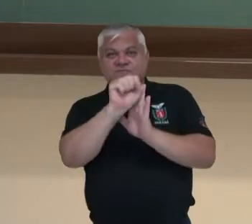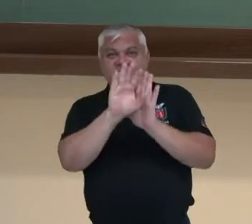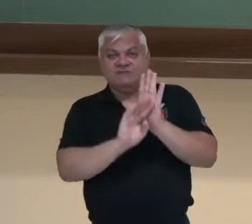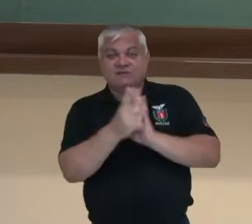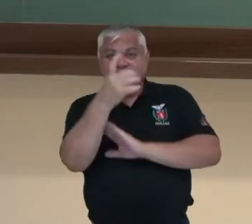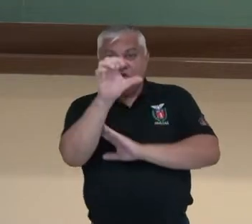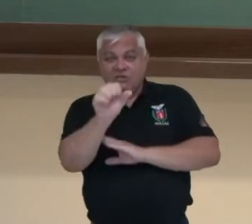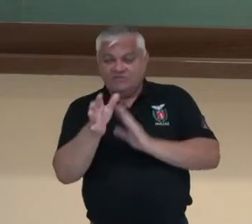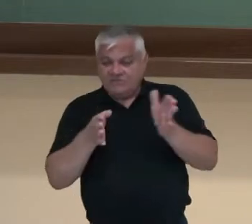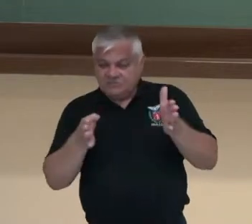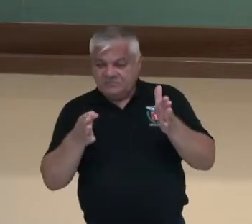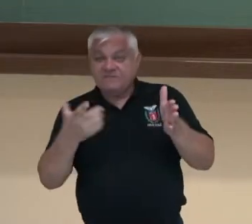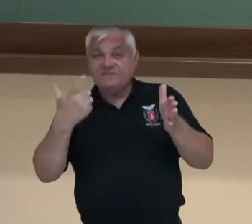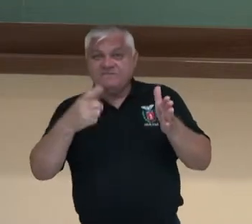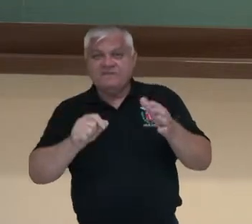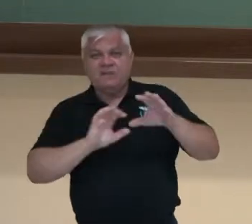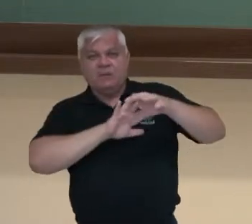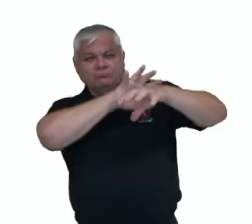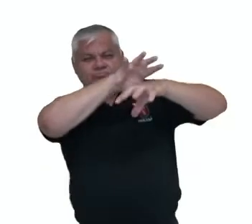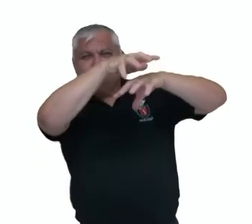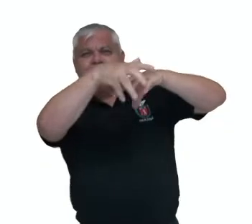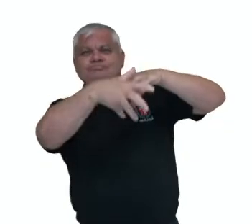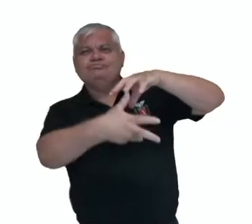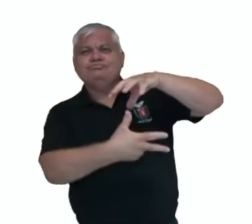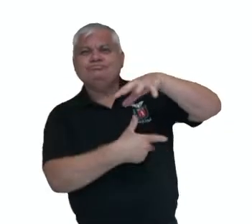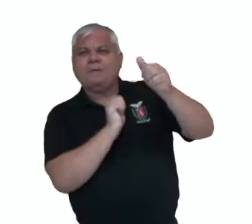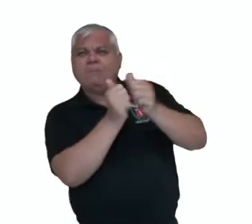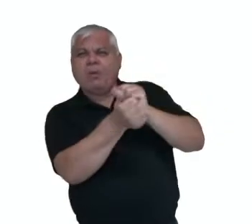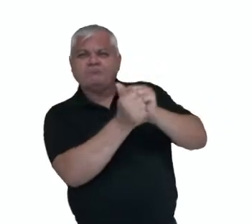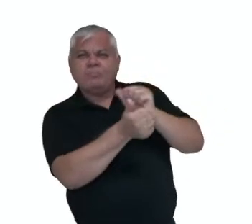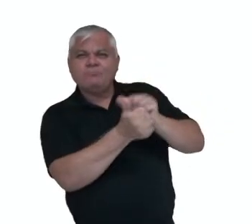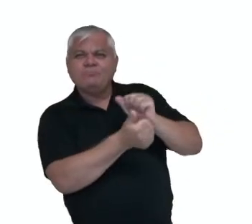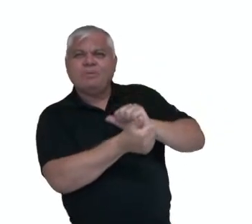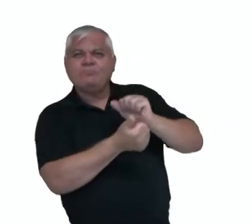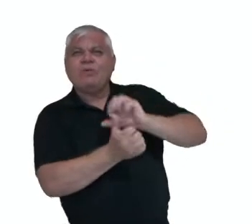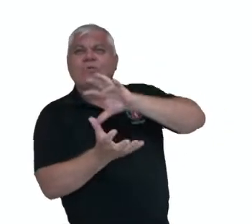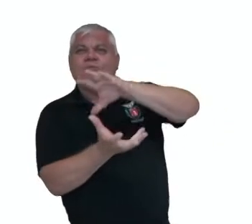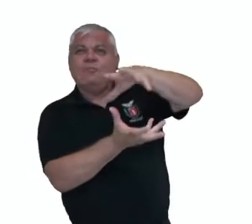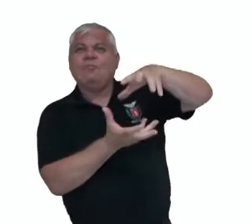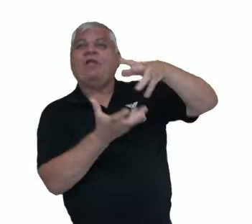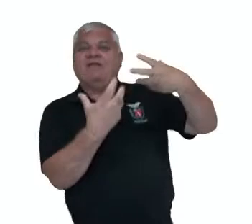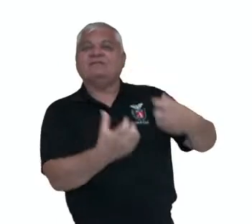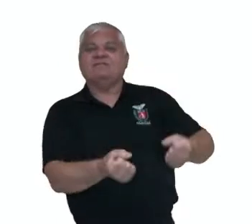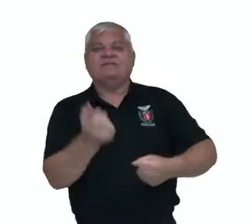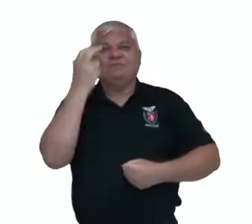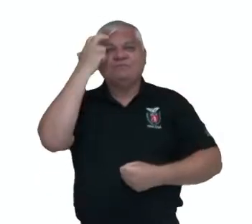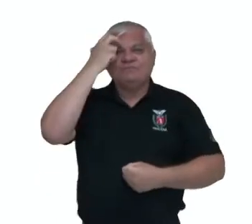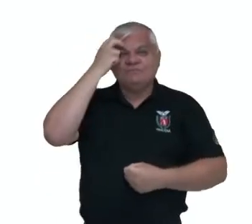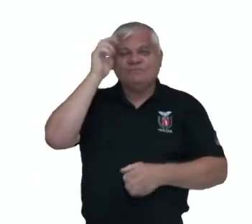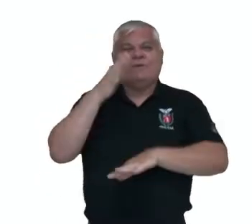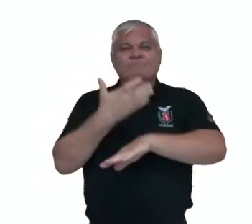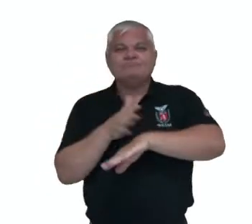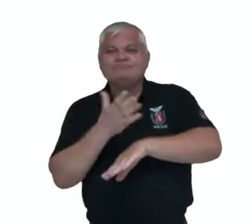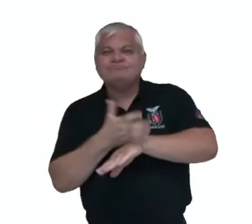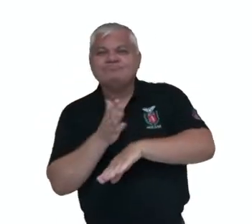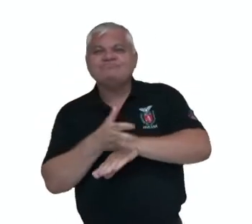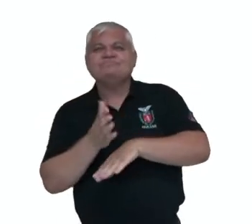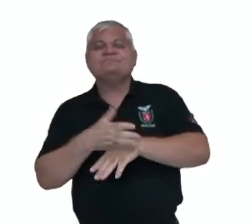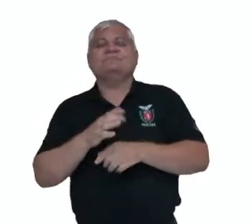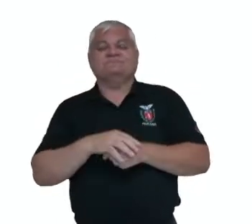o final do século XX se espalhou pelo mundo com uma forma de cultura universal, com regras pardonizadas, que estarão com um importante fenômeno